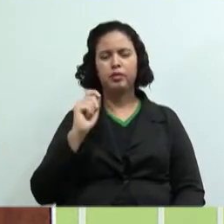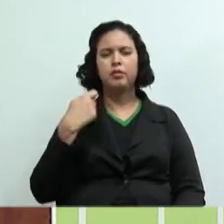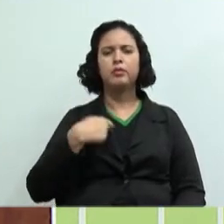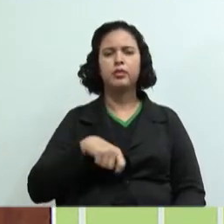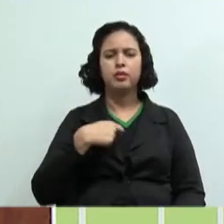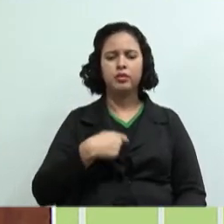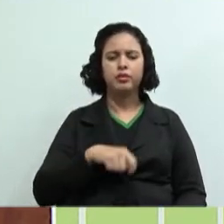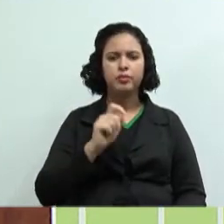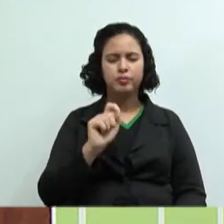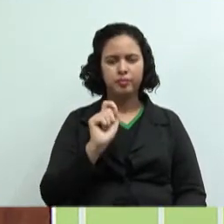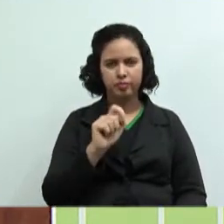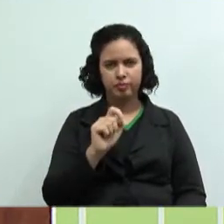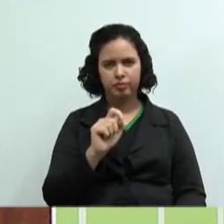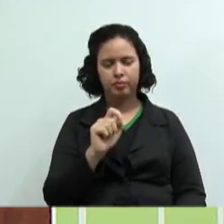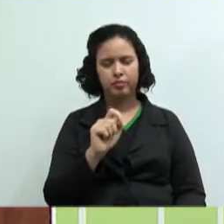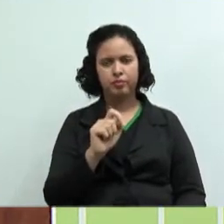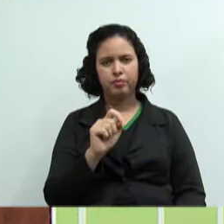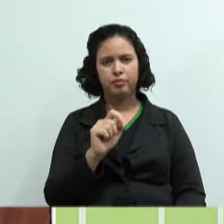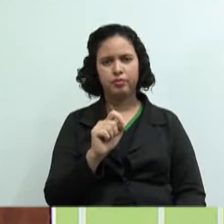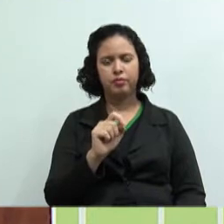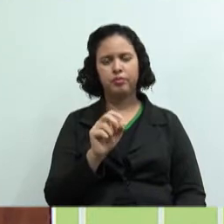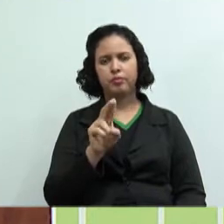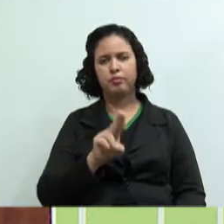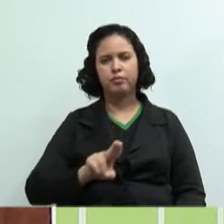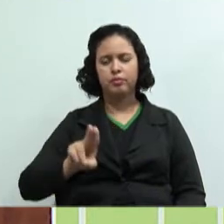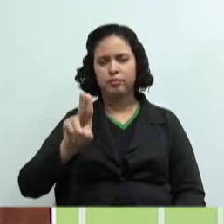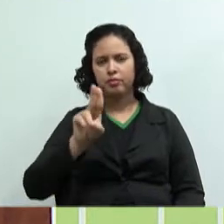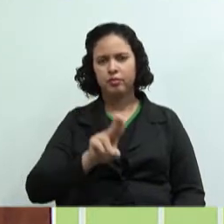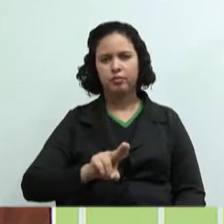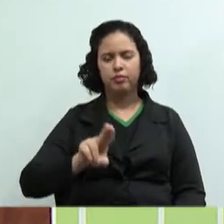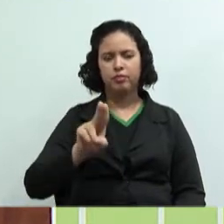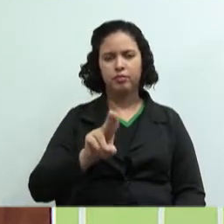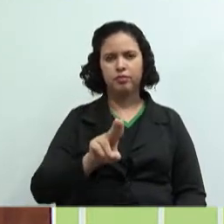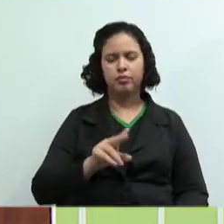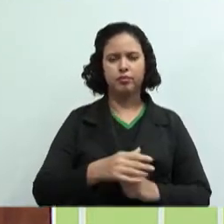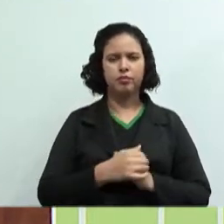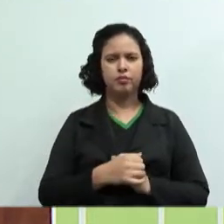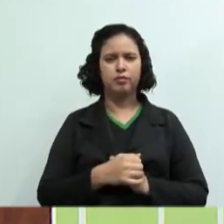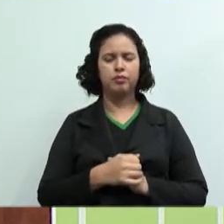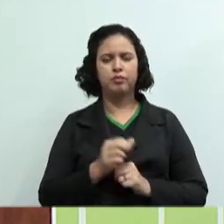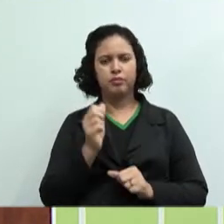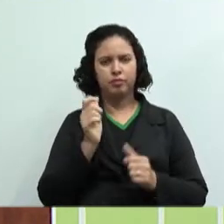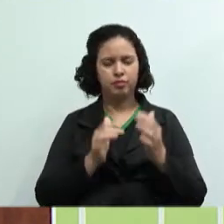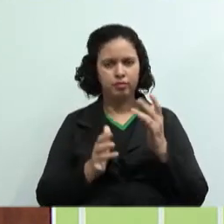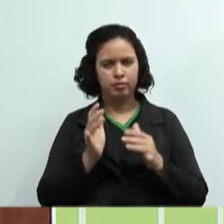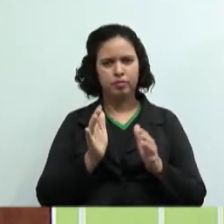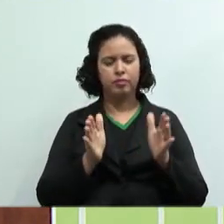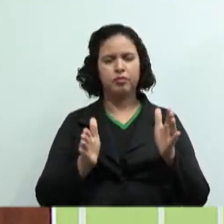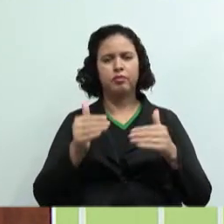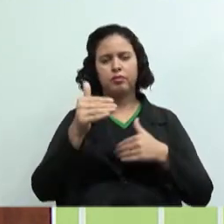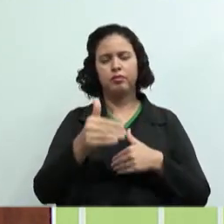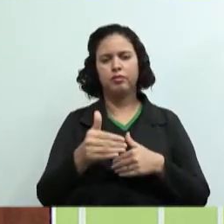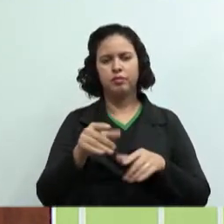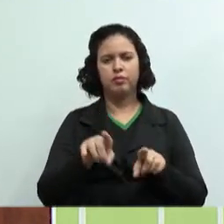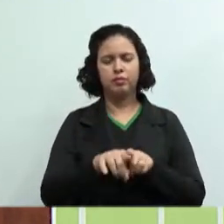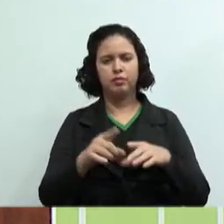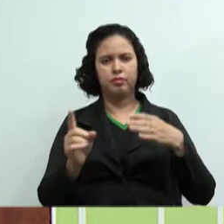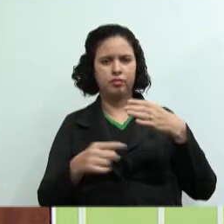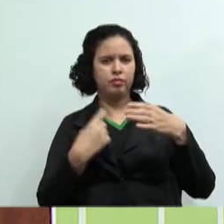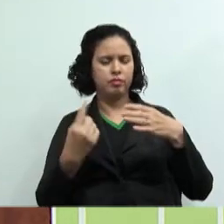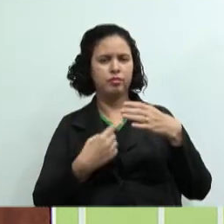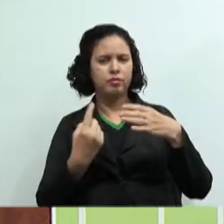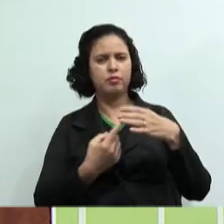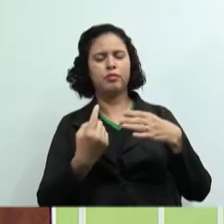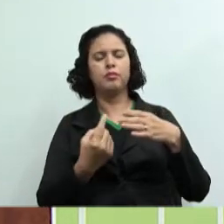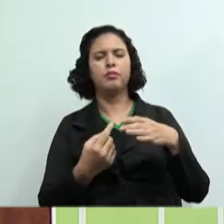nessa manutenção da fábrica? Então, eu vou utilizar o quê? Eu vou utilizar o fogão e eu vou utilizar o liquidificador. Então,